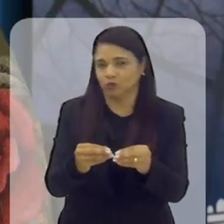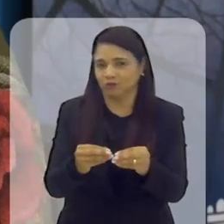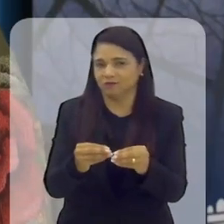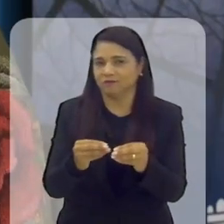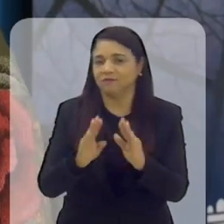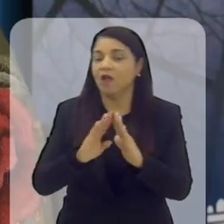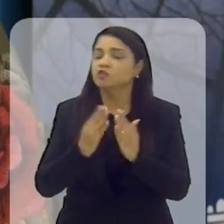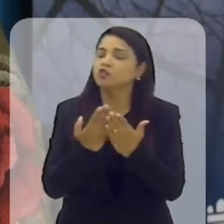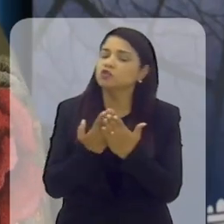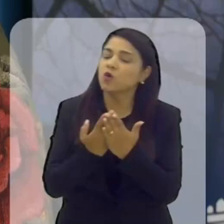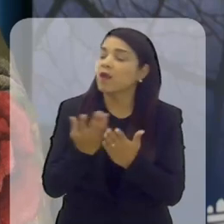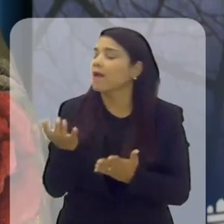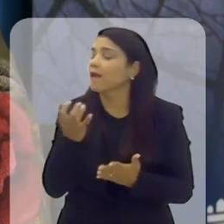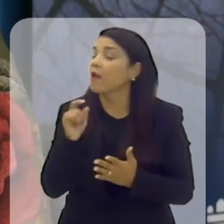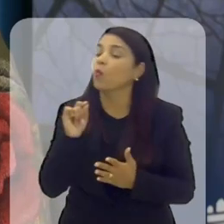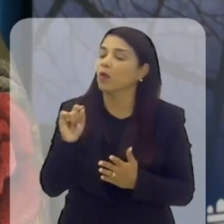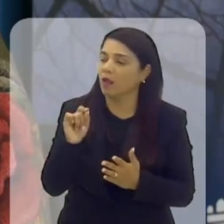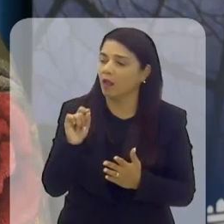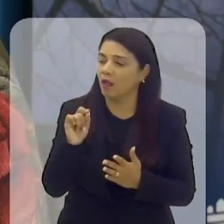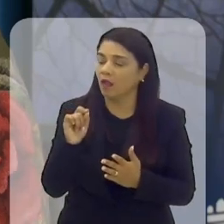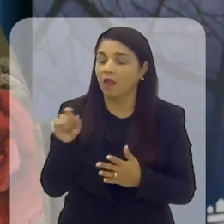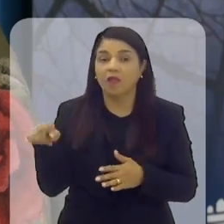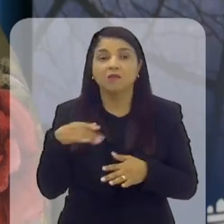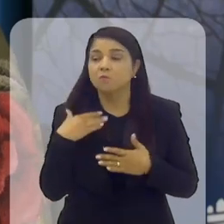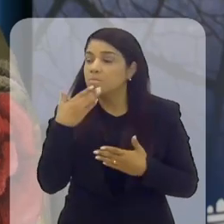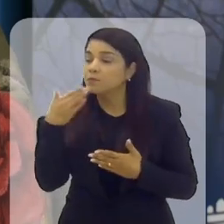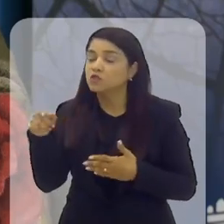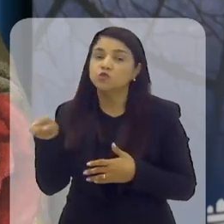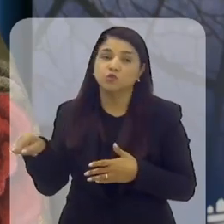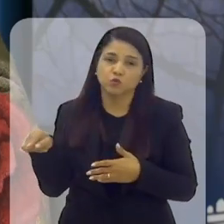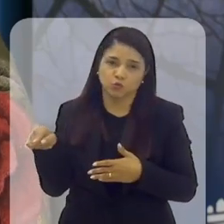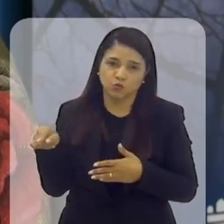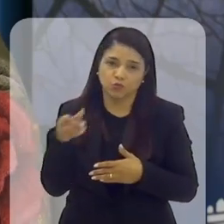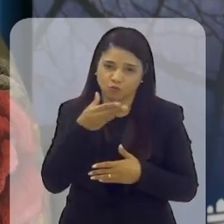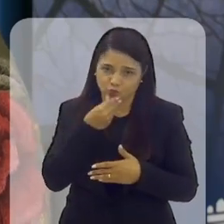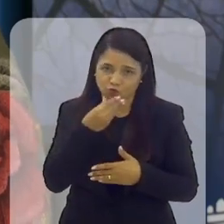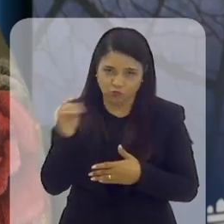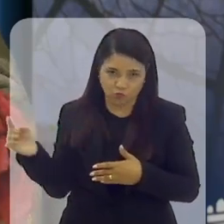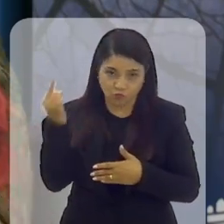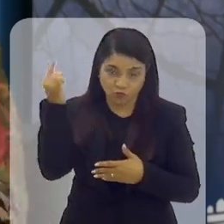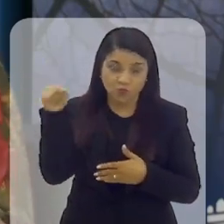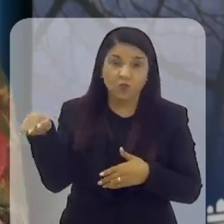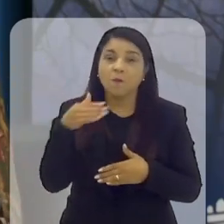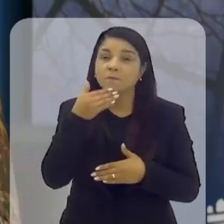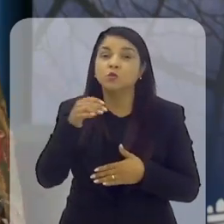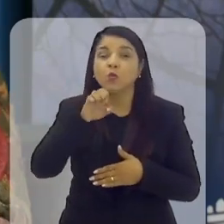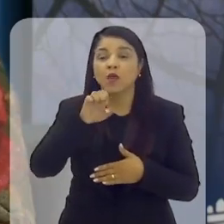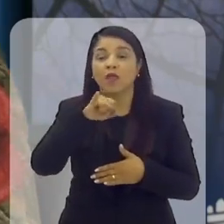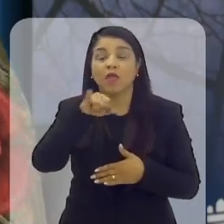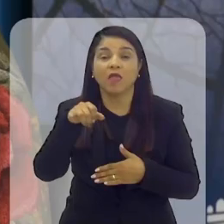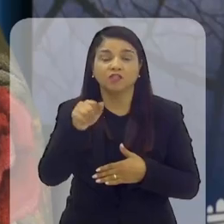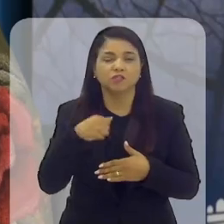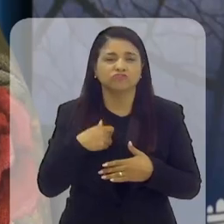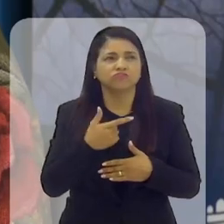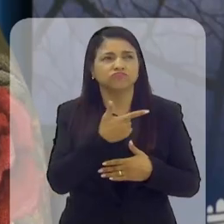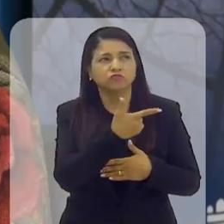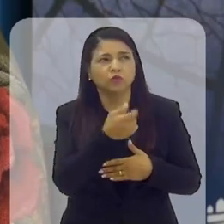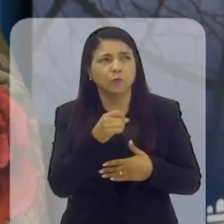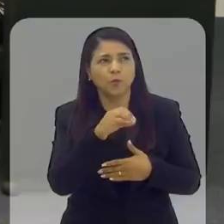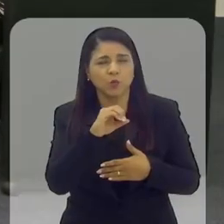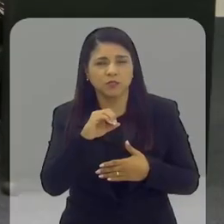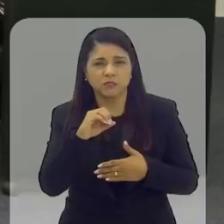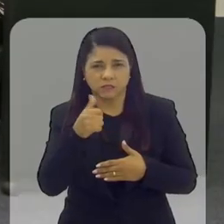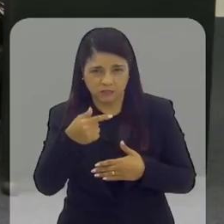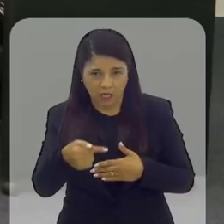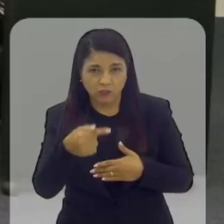para vocês também, o que vocês querem de curso? E aí ele pediu o EJA, que quando eu saí da escola em 2007,